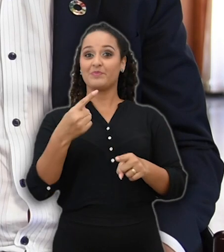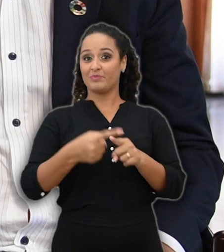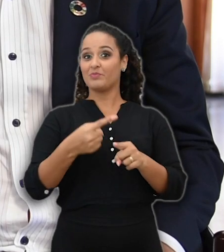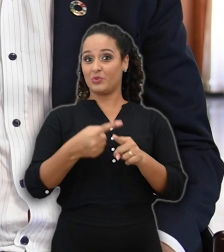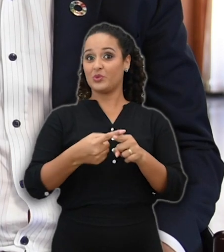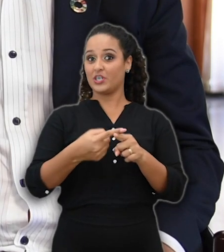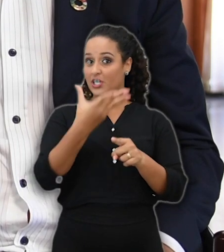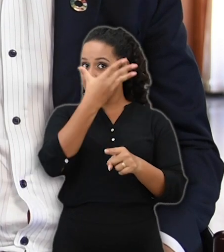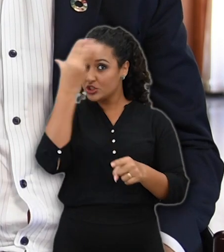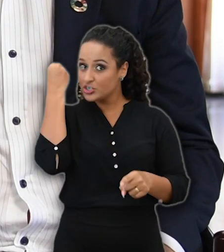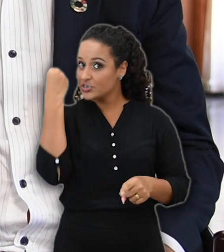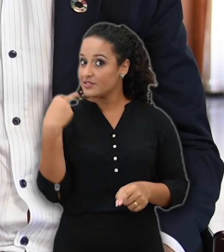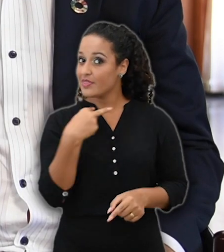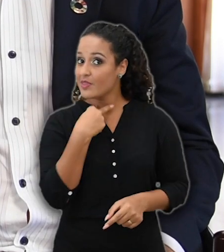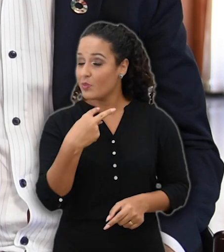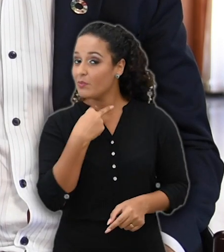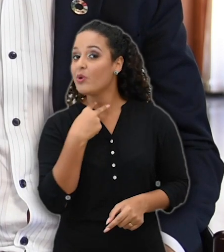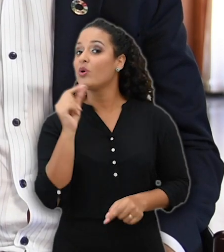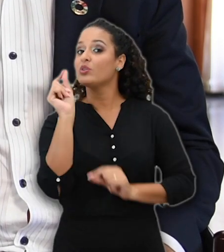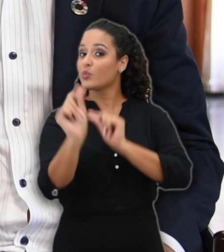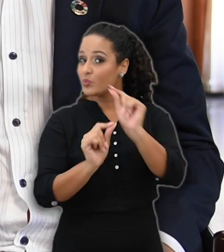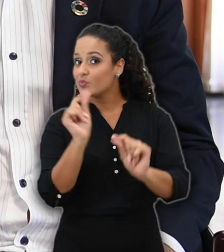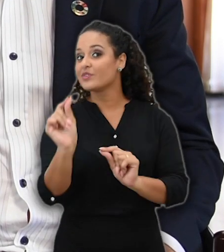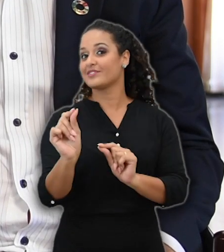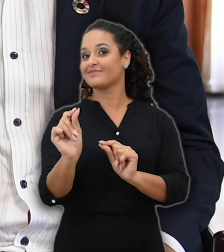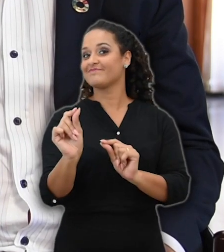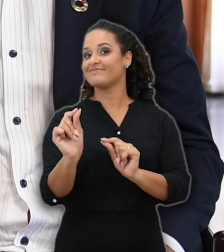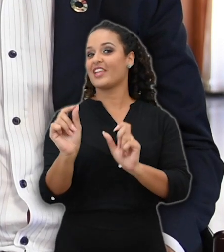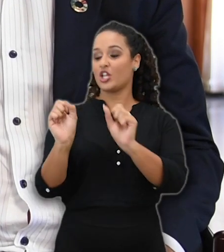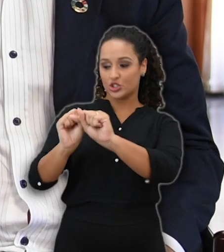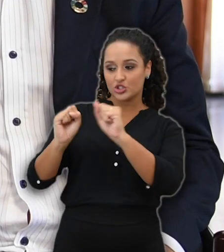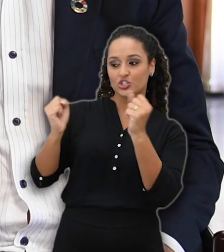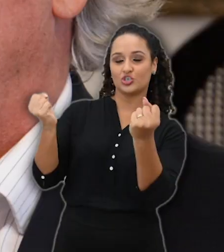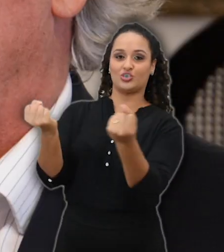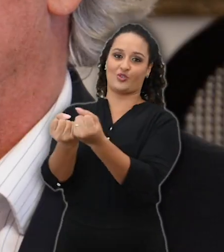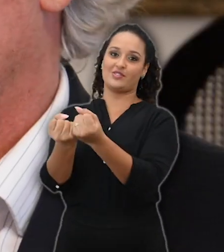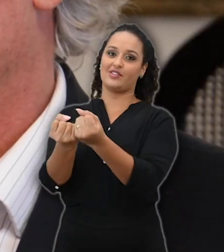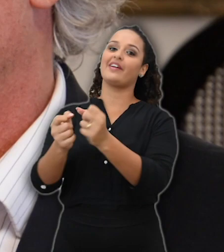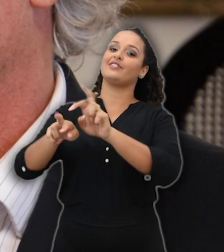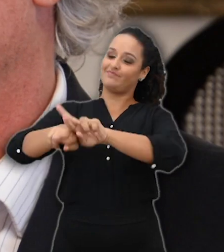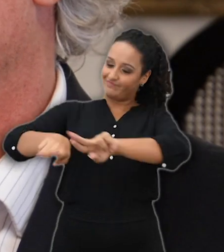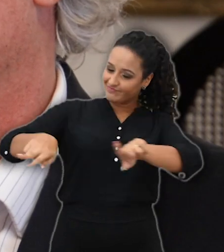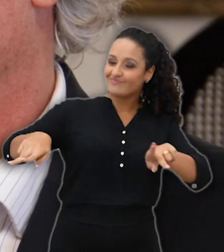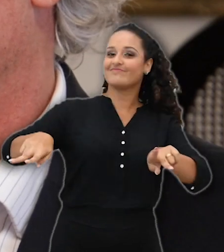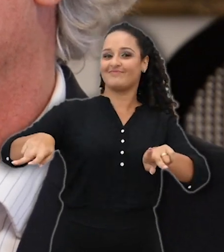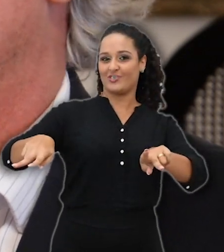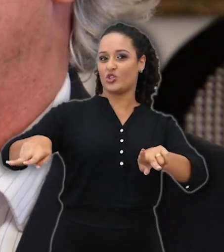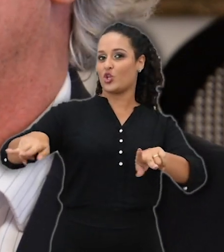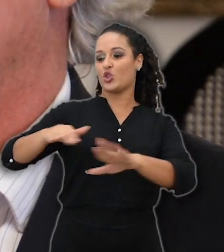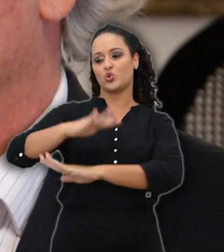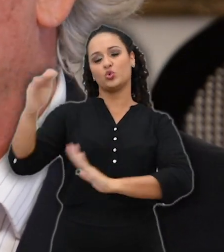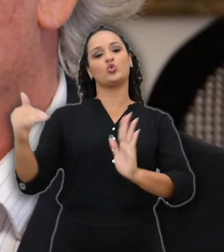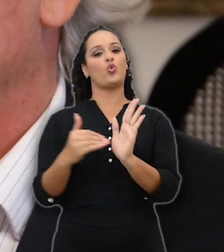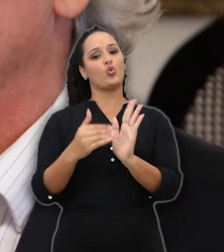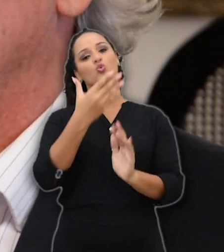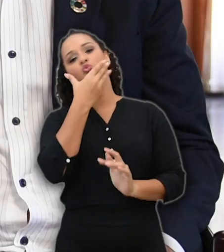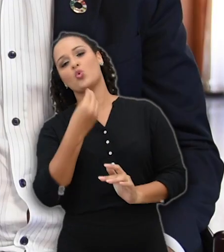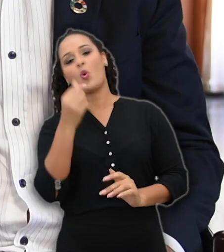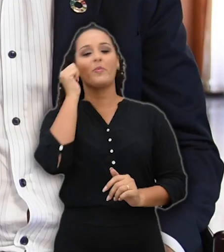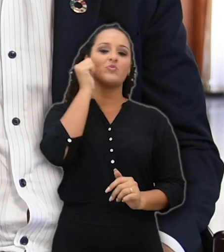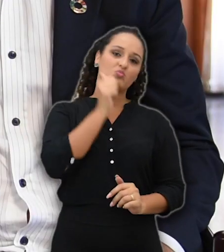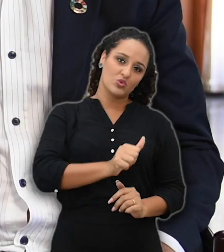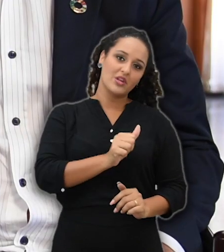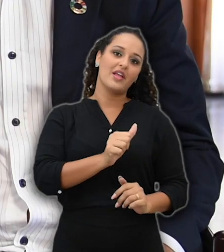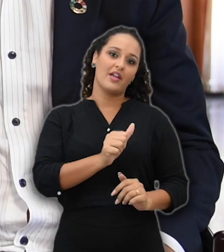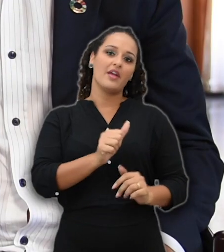representativa, porque nós nunca podemos esquecer que a nossa sociedade é diversa e